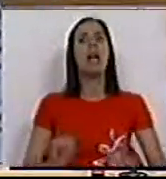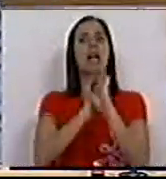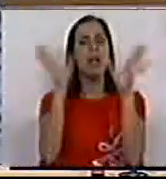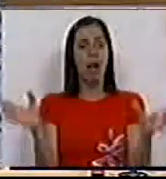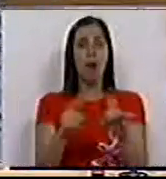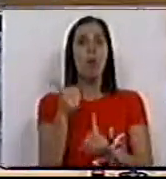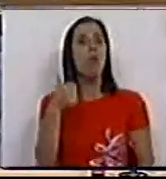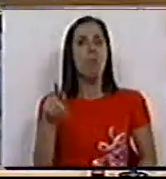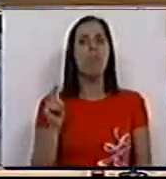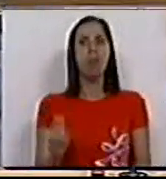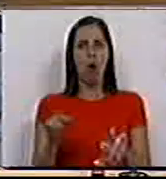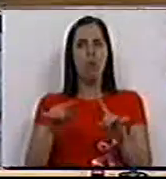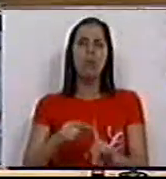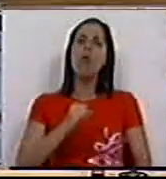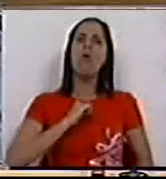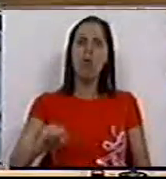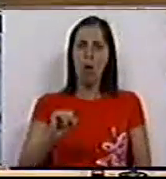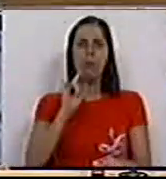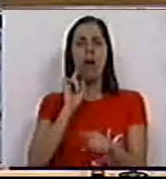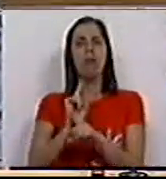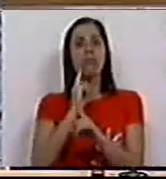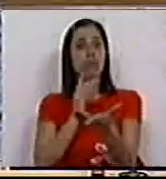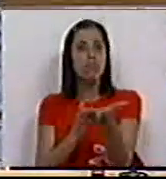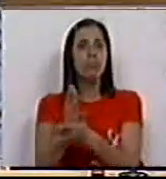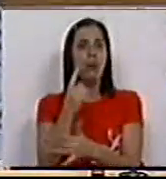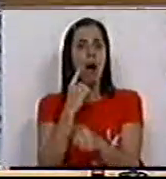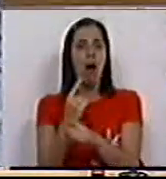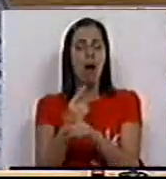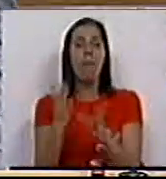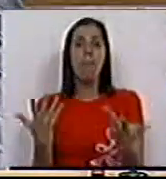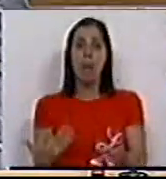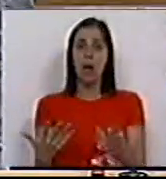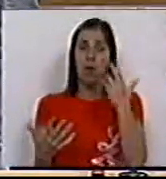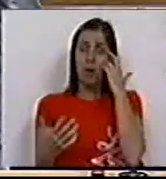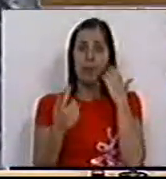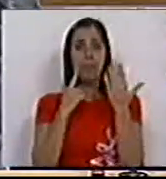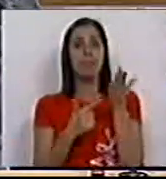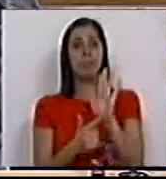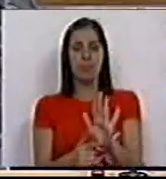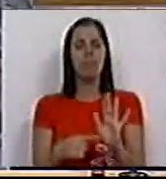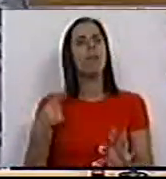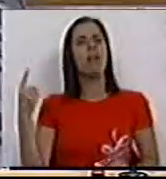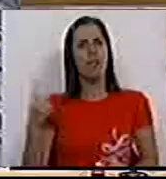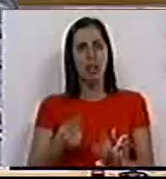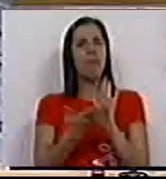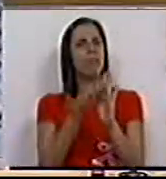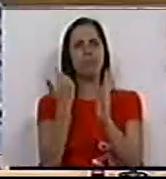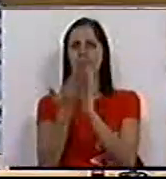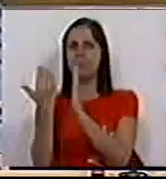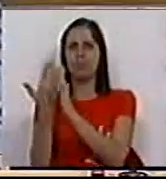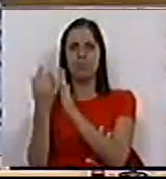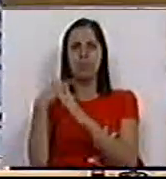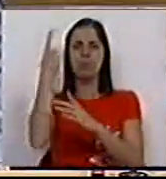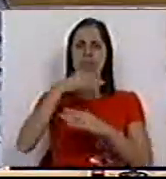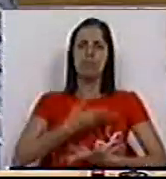claro que o Bloco de Esquerda está contra que ela possiga nos termos em que está agora apresentada. Devem ser retirados os